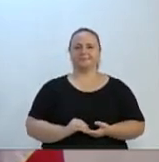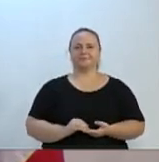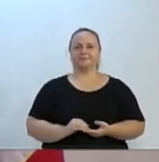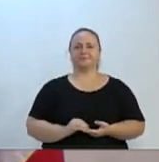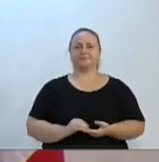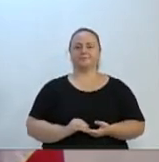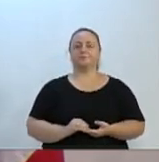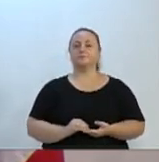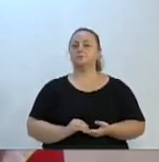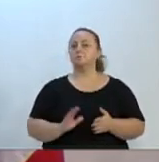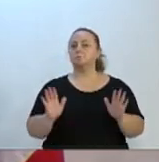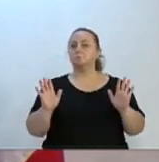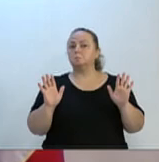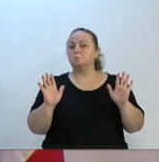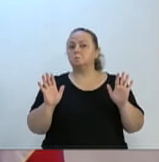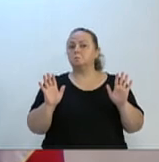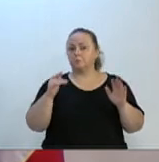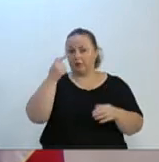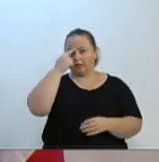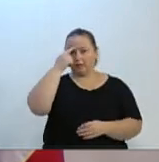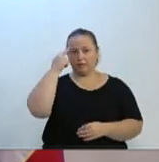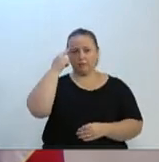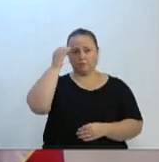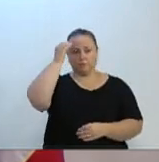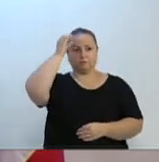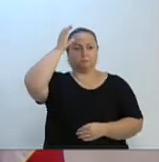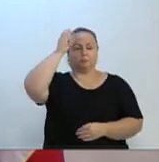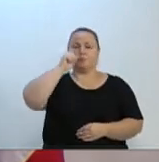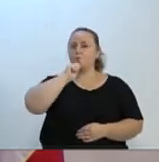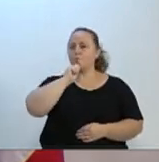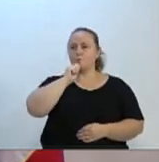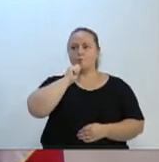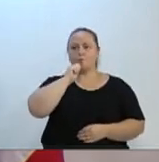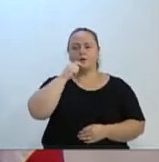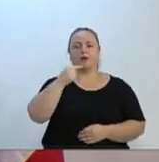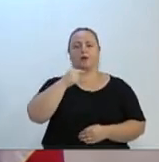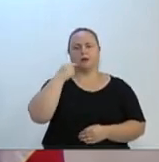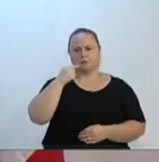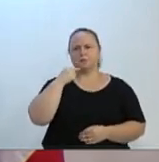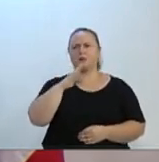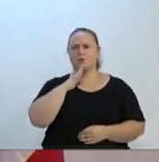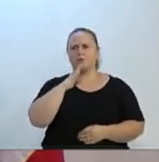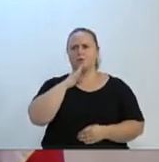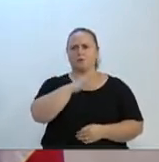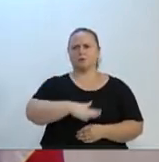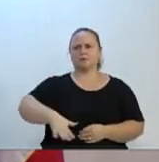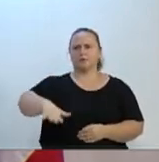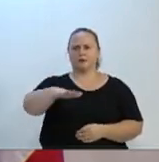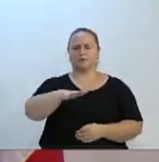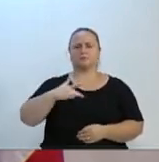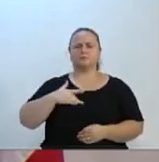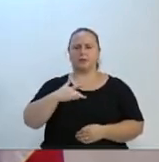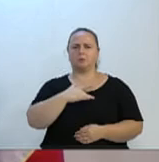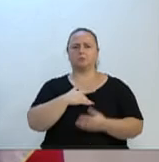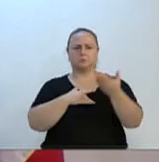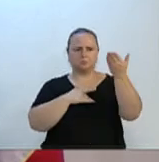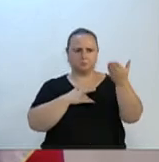tenho o conhecimento que tem o nosso presidente Marcelo Lanzarim com relação à saúde, a qual foi um brilhante secretário